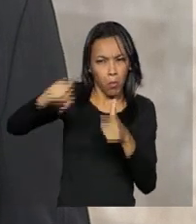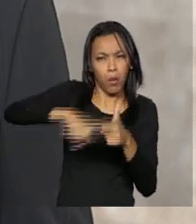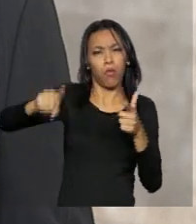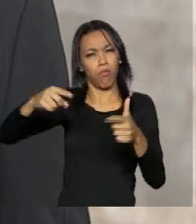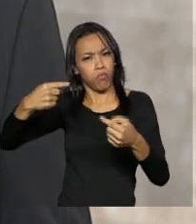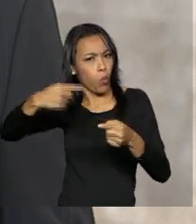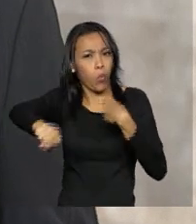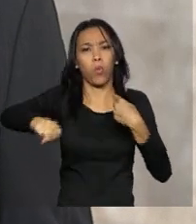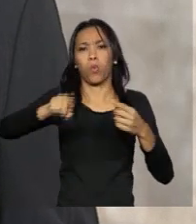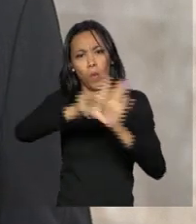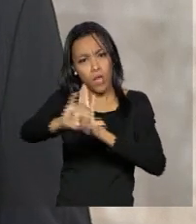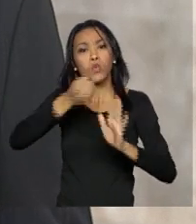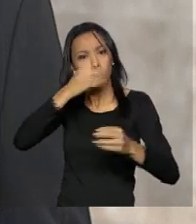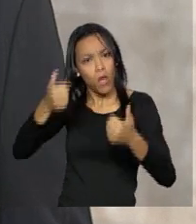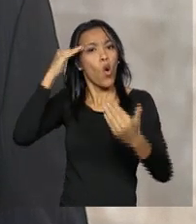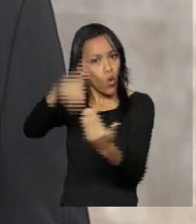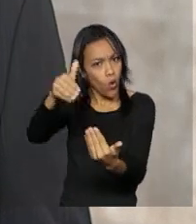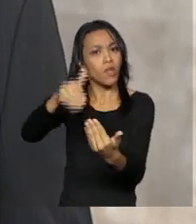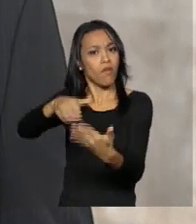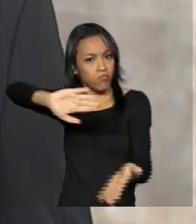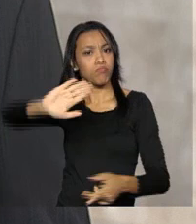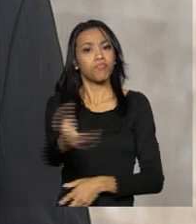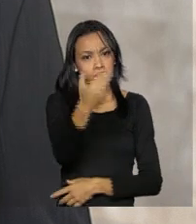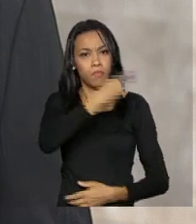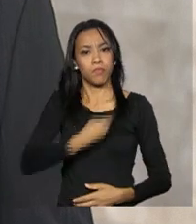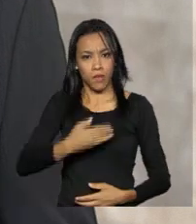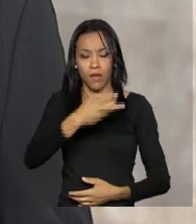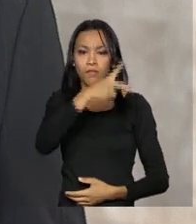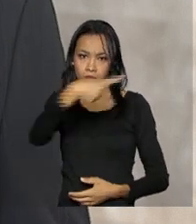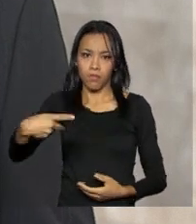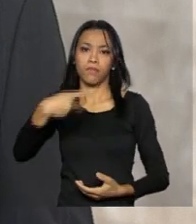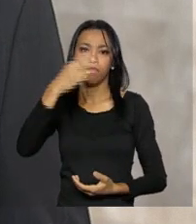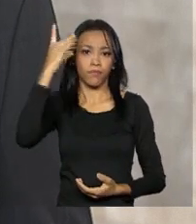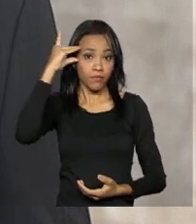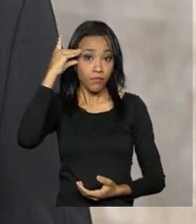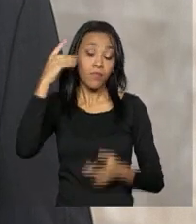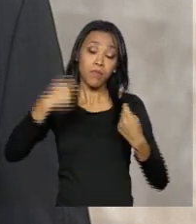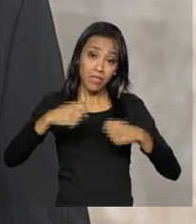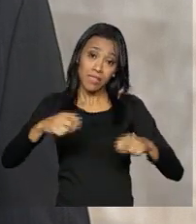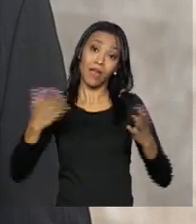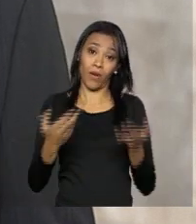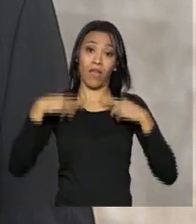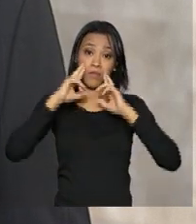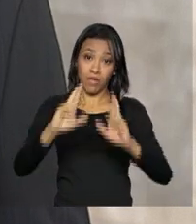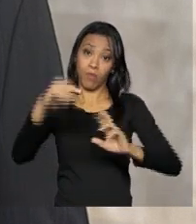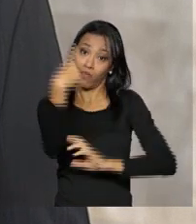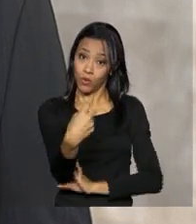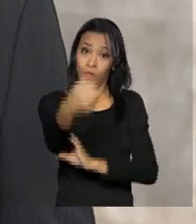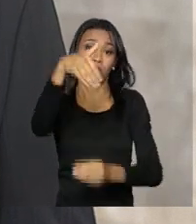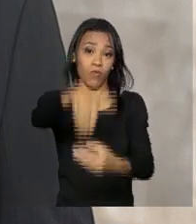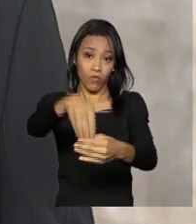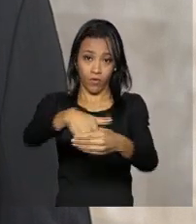Ele disse, abre aspas, há um mandato constitucional dado pelo povo à presidenta que deve ser respeitado. Fecha